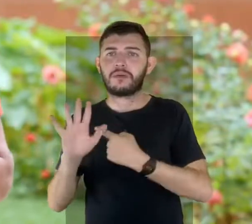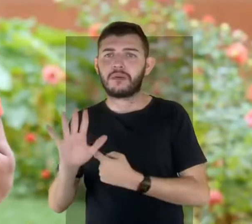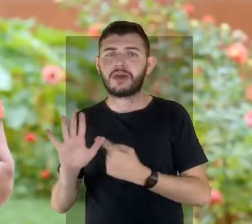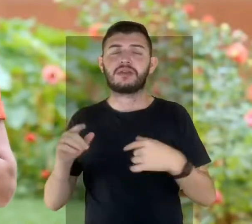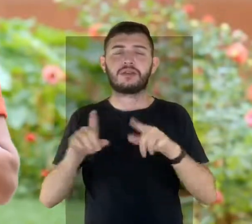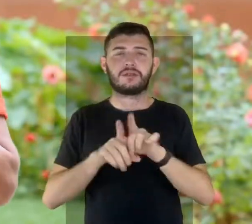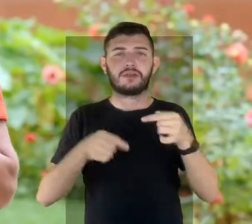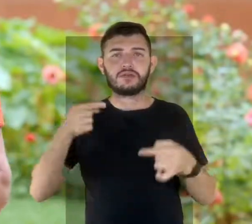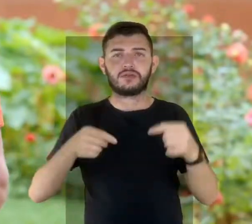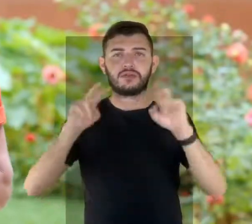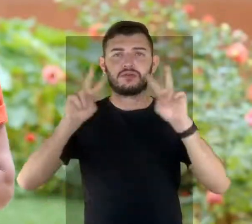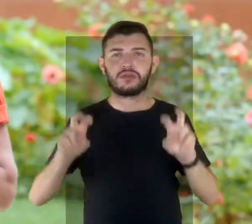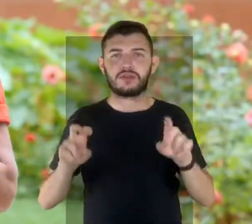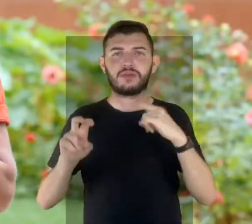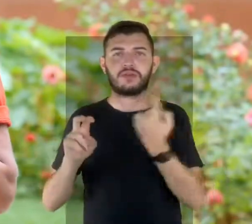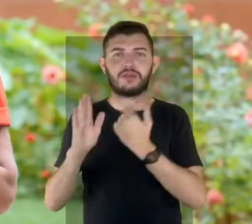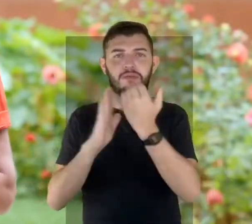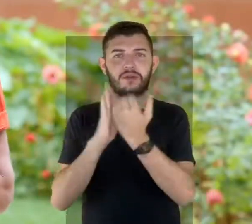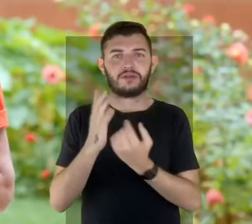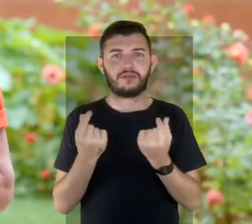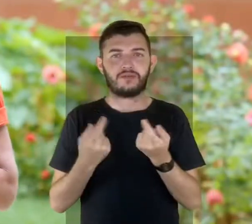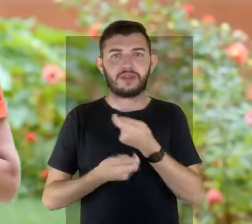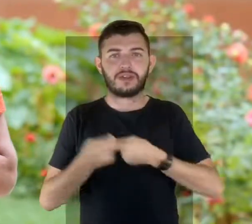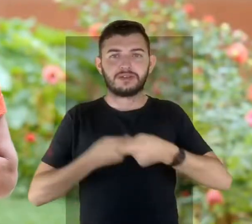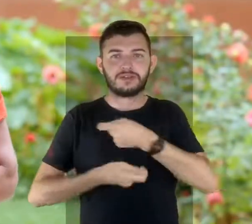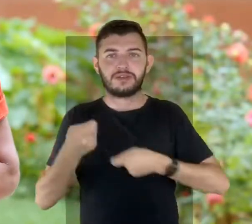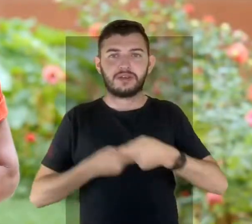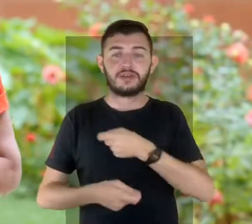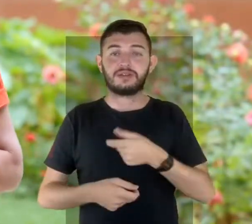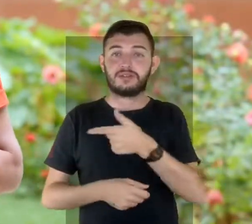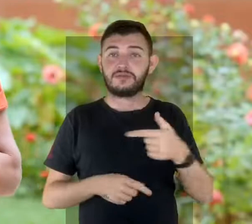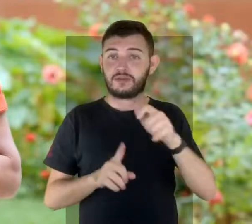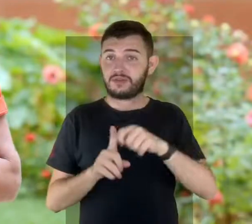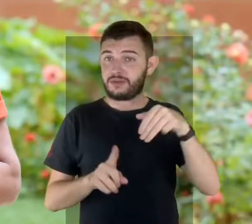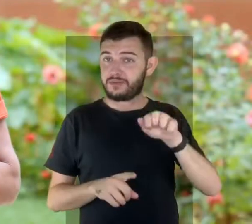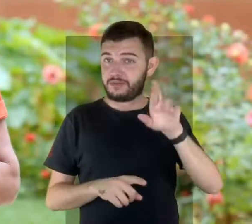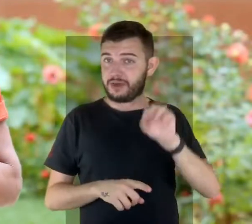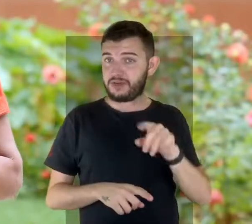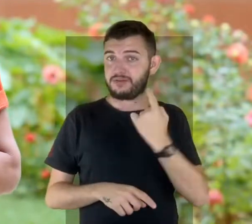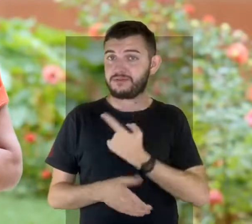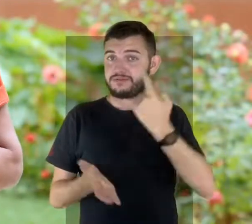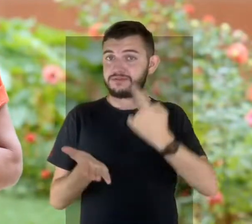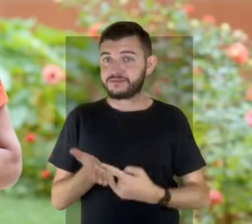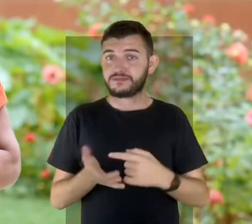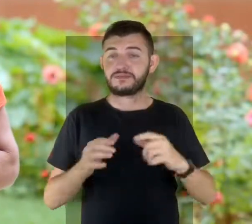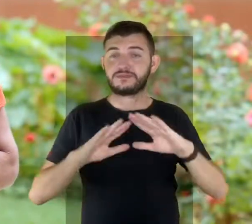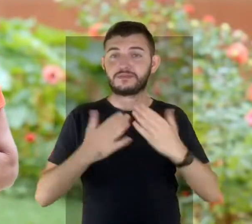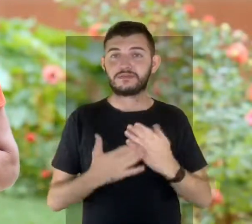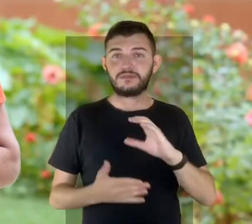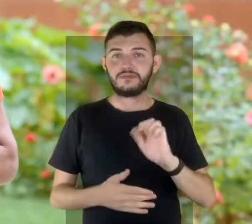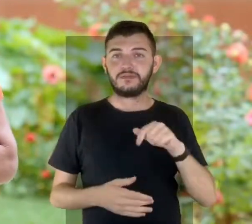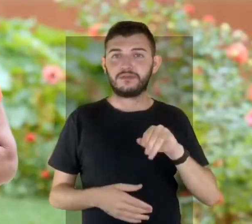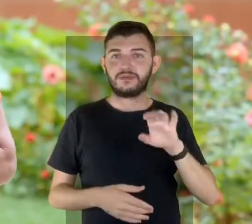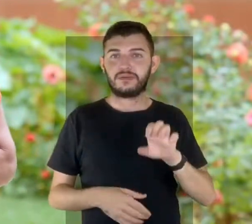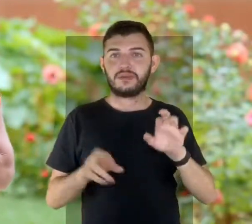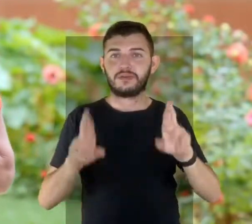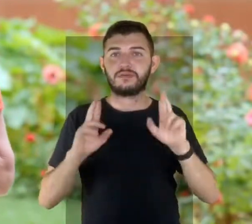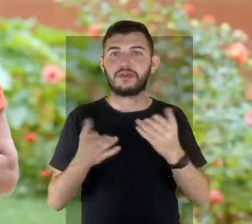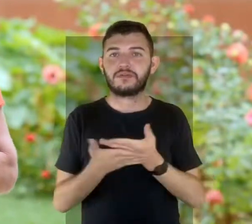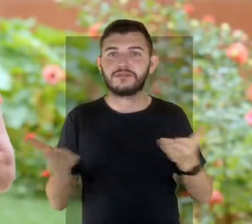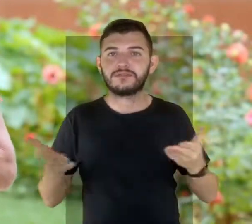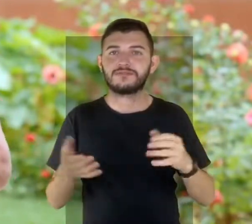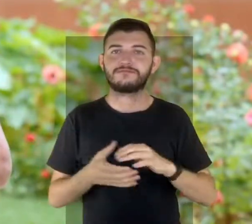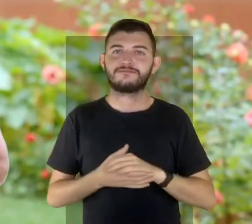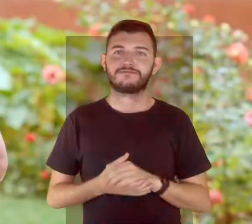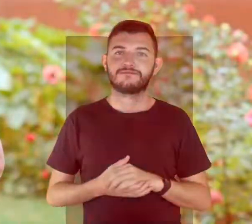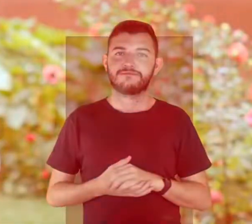além de discussões importantes como a nossa pauta financeira. Portanto, dia 22 de março, nós temos um compromisso no CAIC